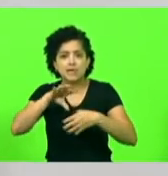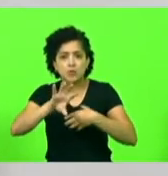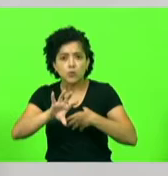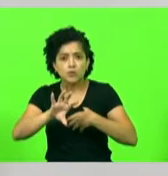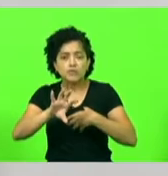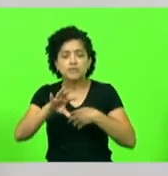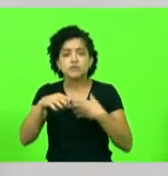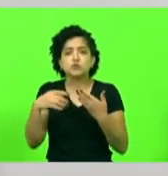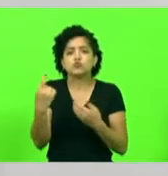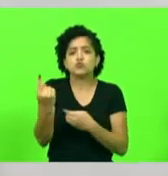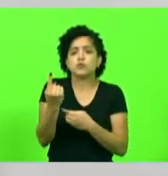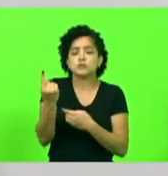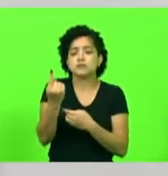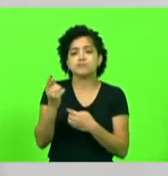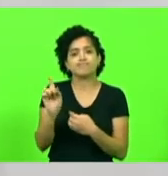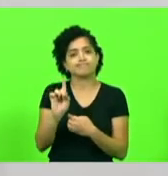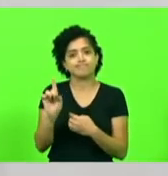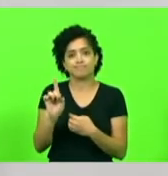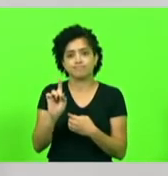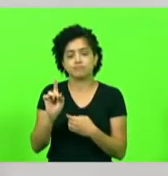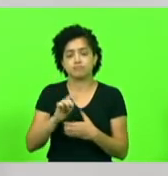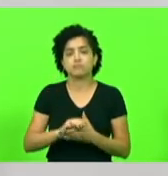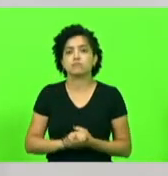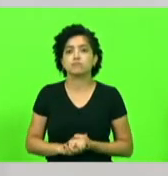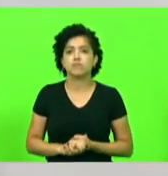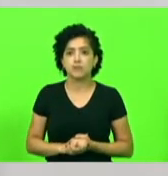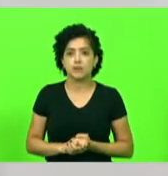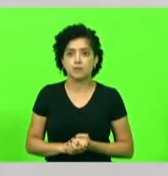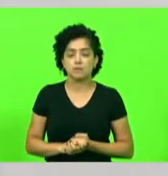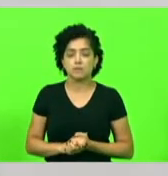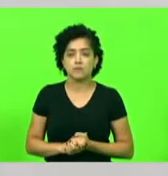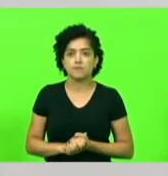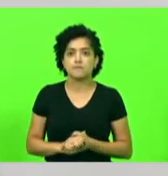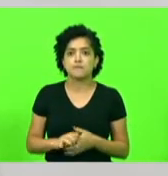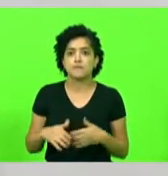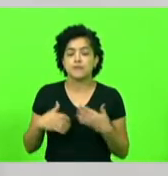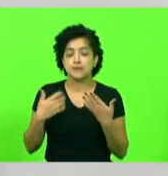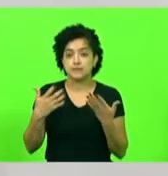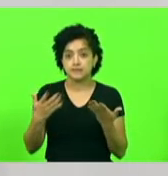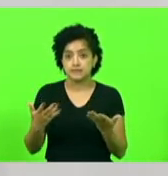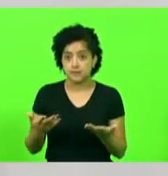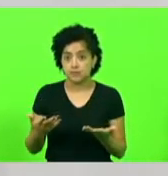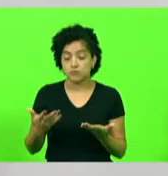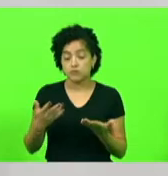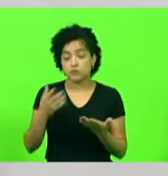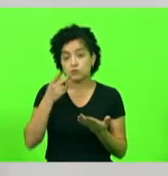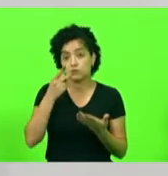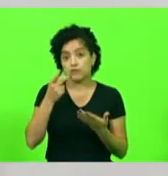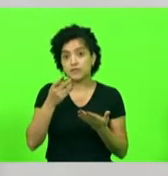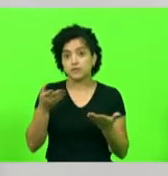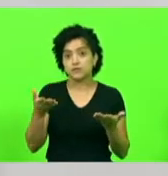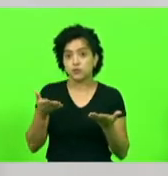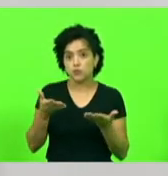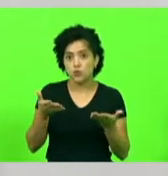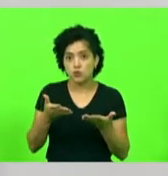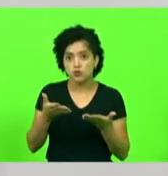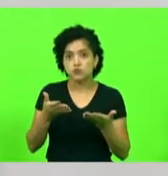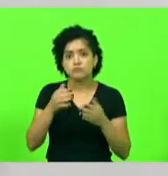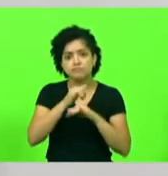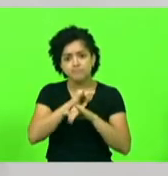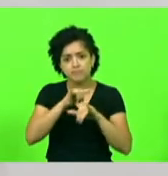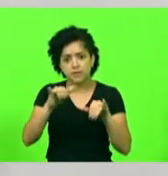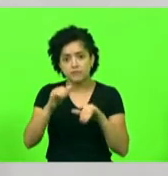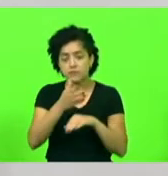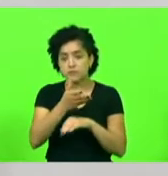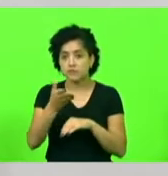tão sozinho nessa dor, né? Então, eu trago esse relato para contar para todos